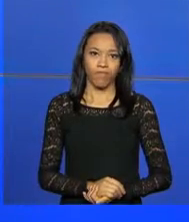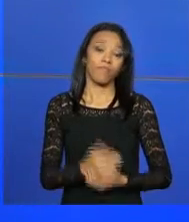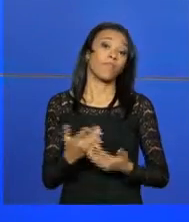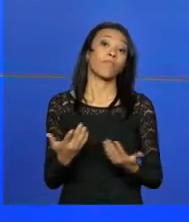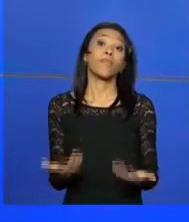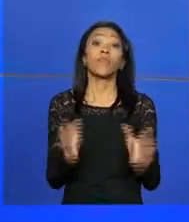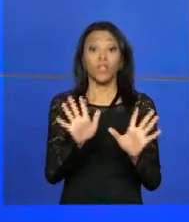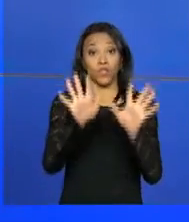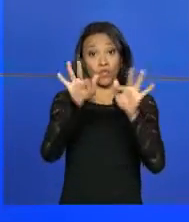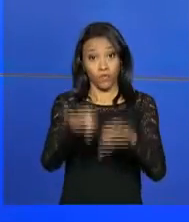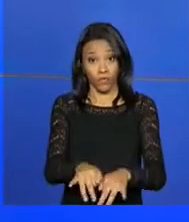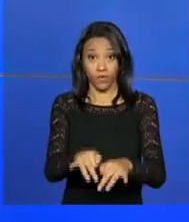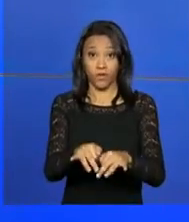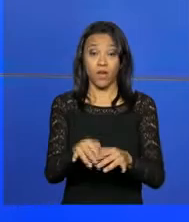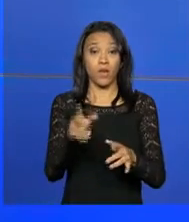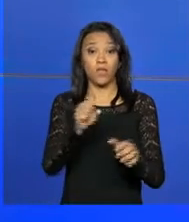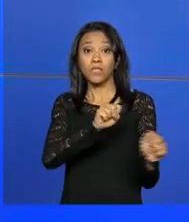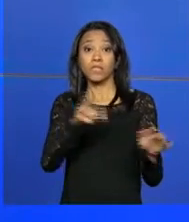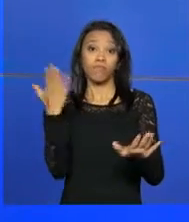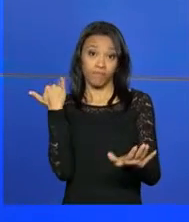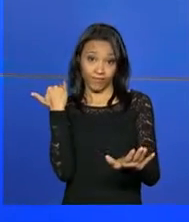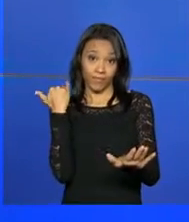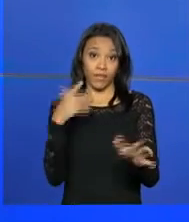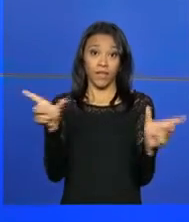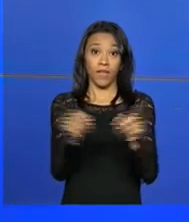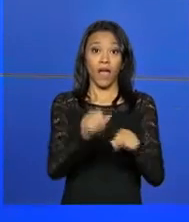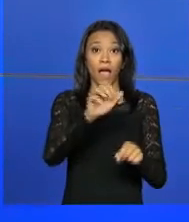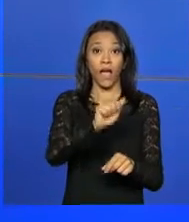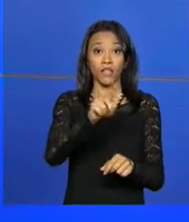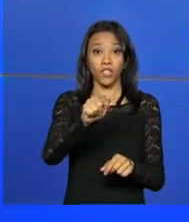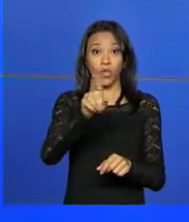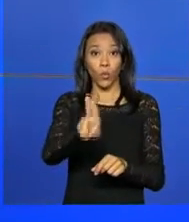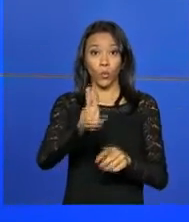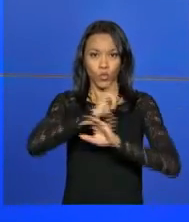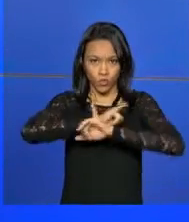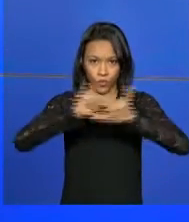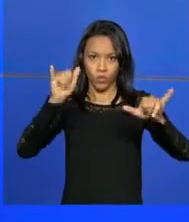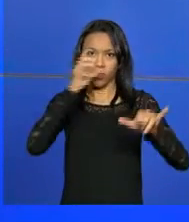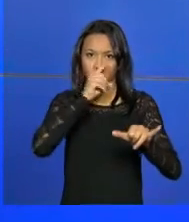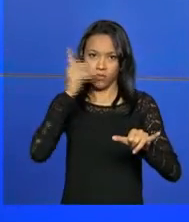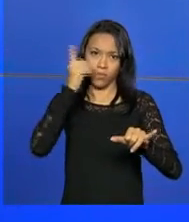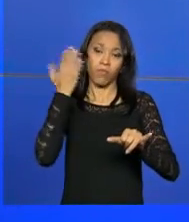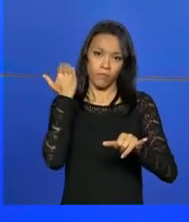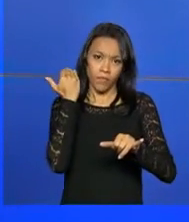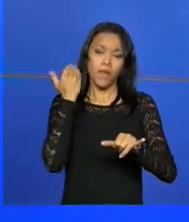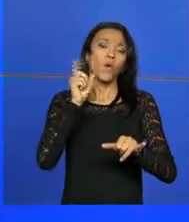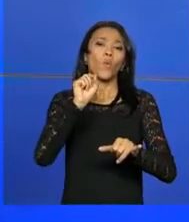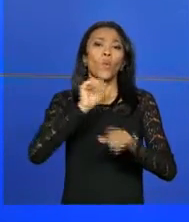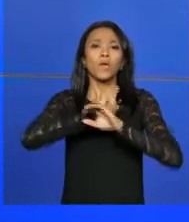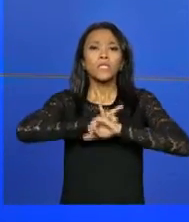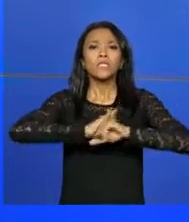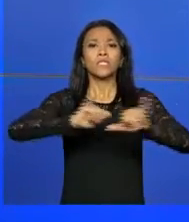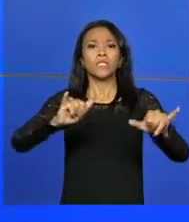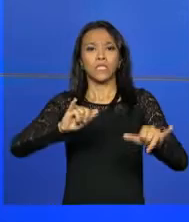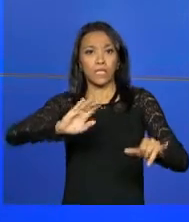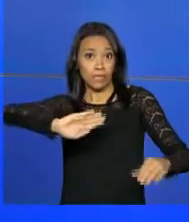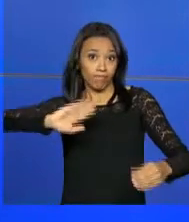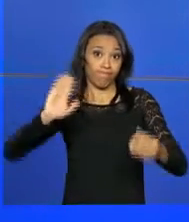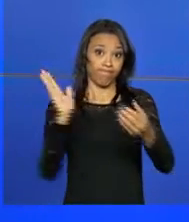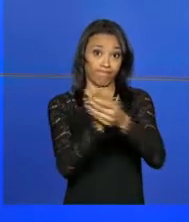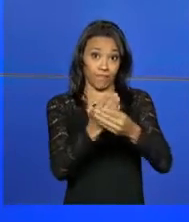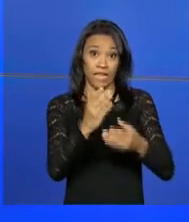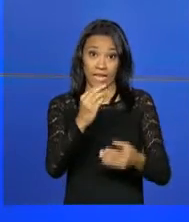E no fim de semana, a Advocacia-Geral da União divulgou nota em que defende a abertura de inquérito para apurar crimes de ofensa